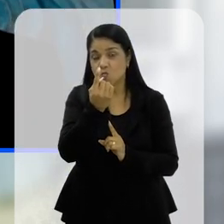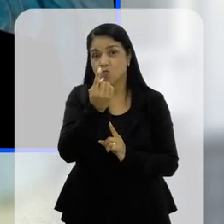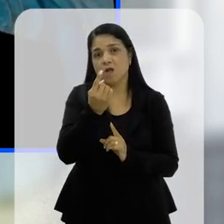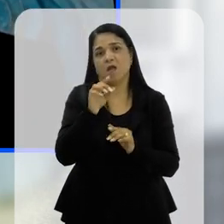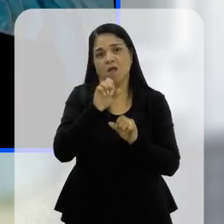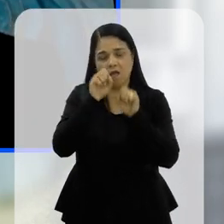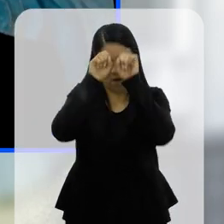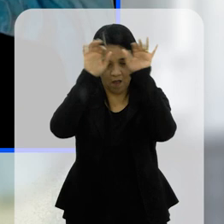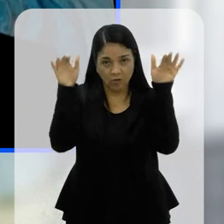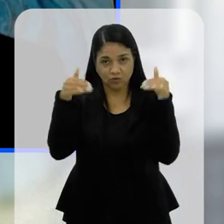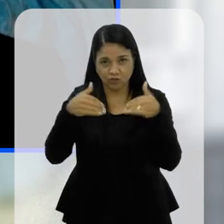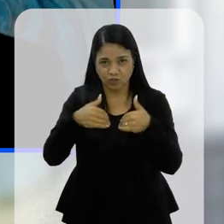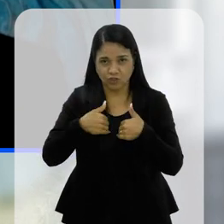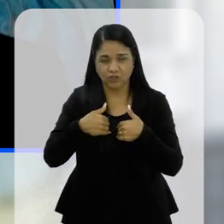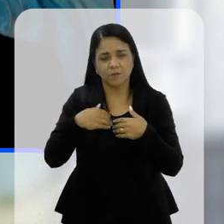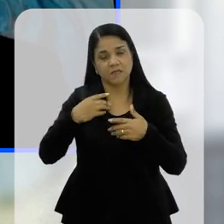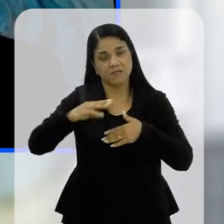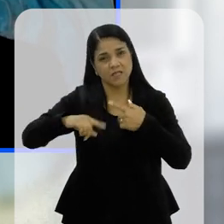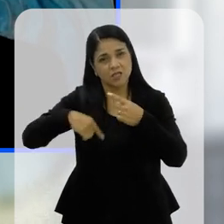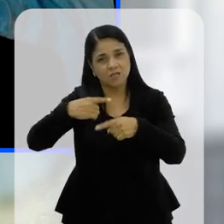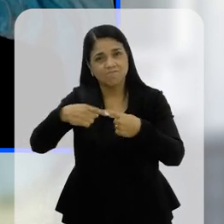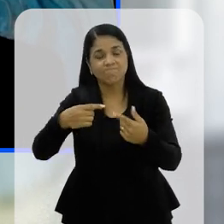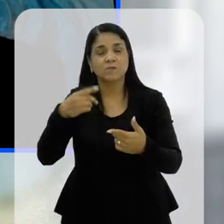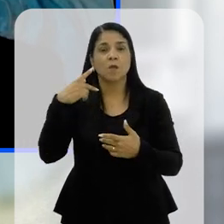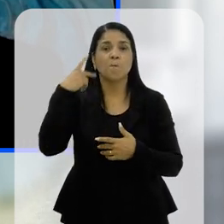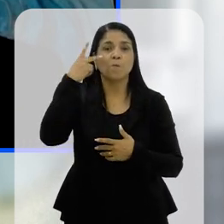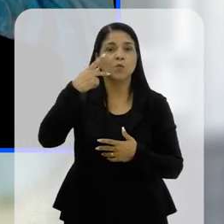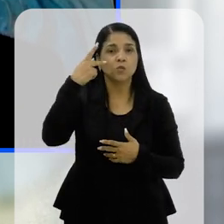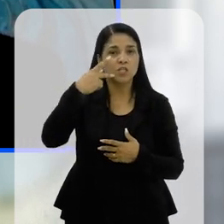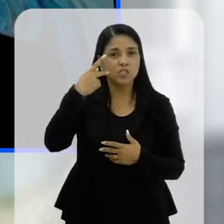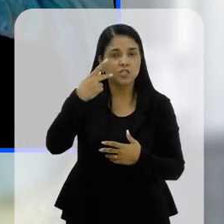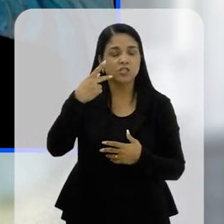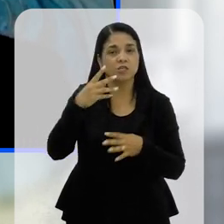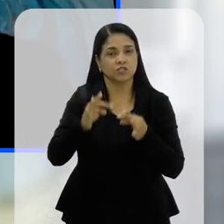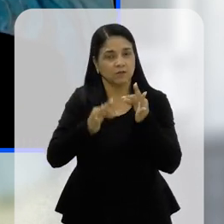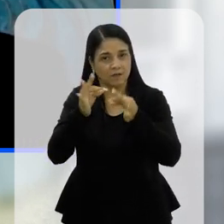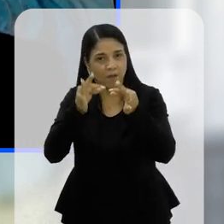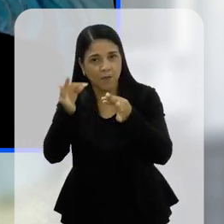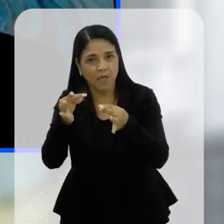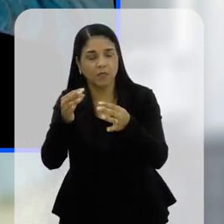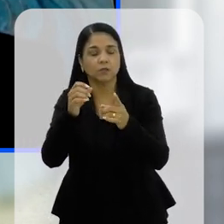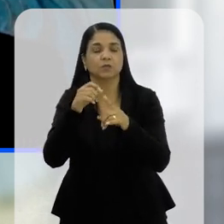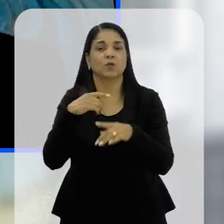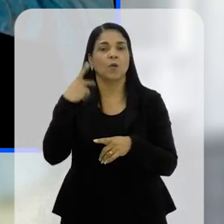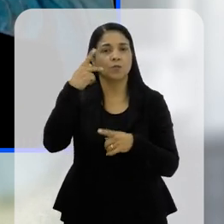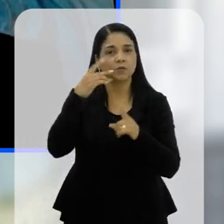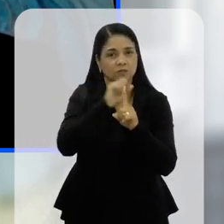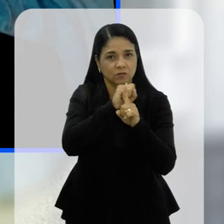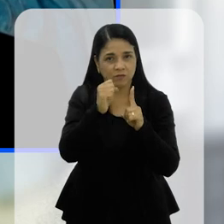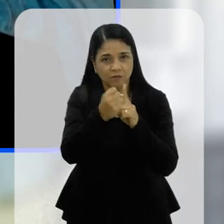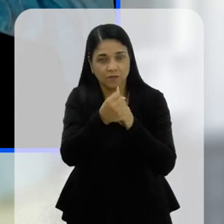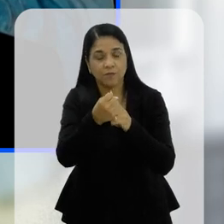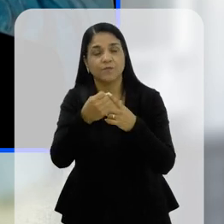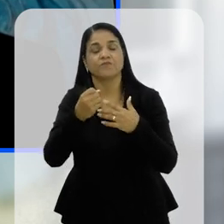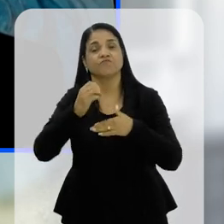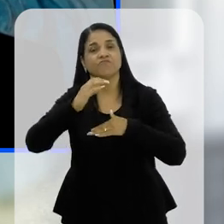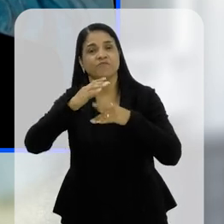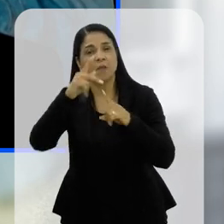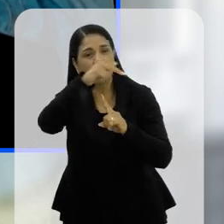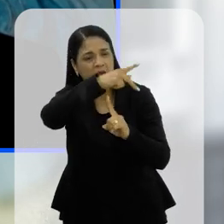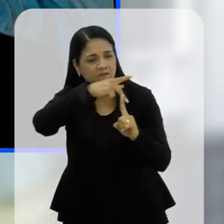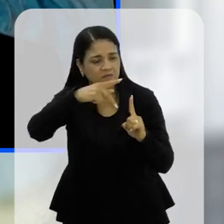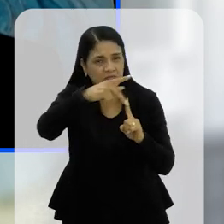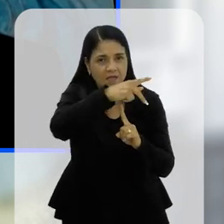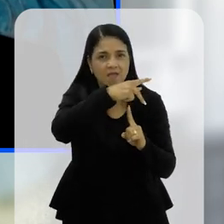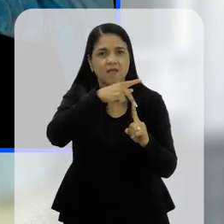série de desdobramentos aí, não só de políticas de tratamento, mas também como de política social, de adequação de mão de obra,